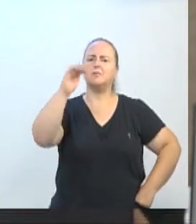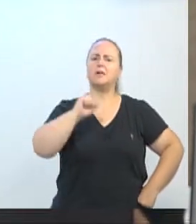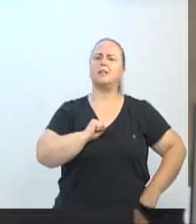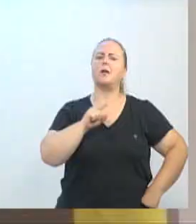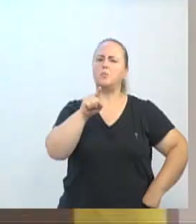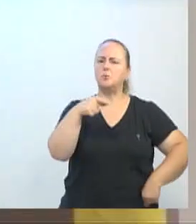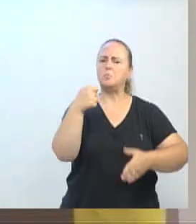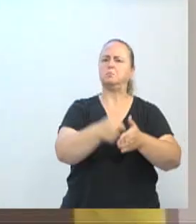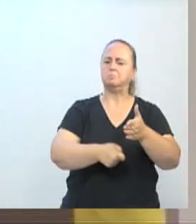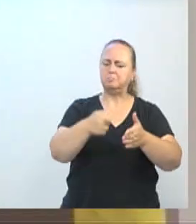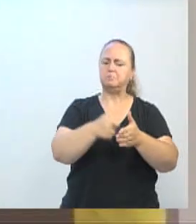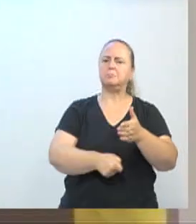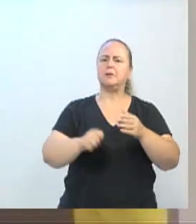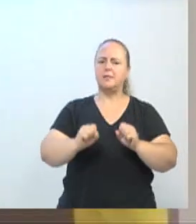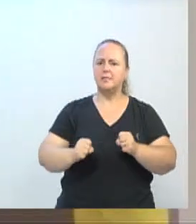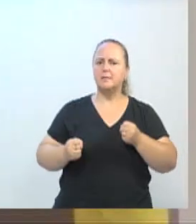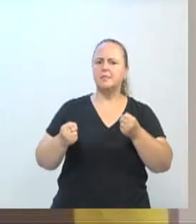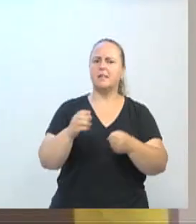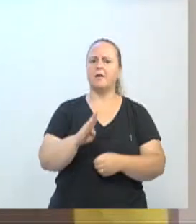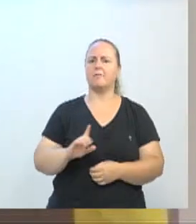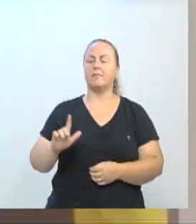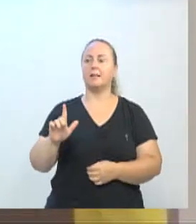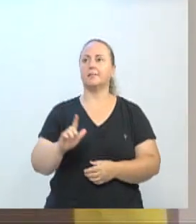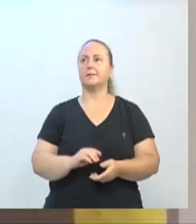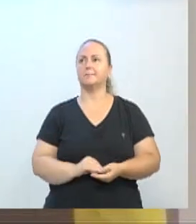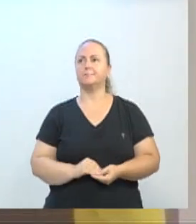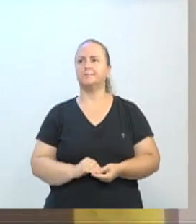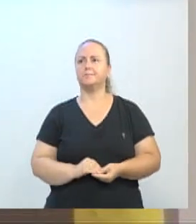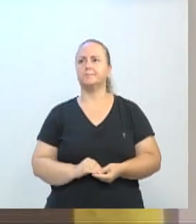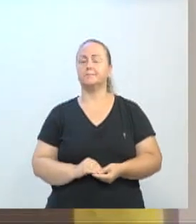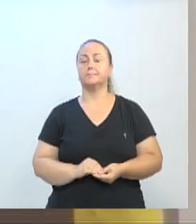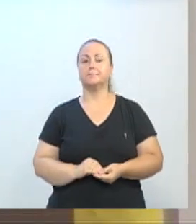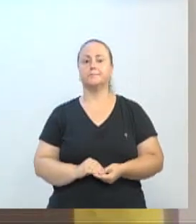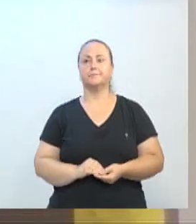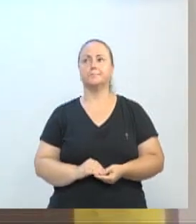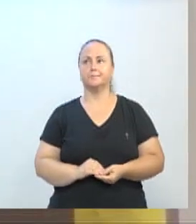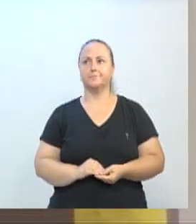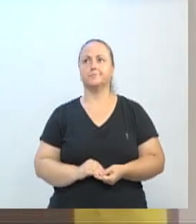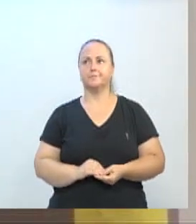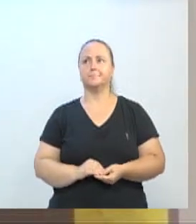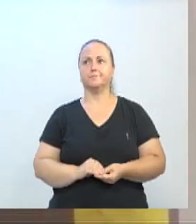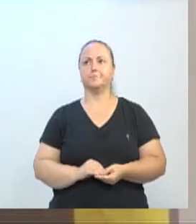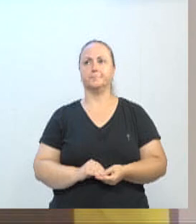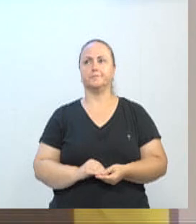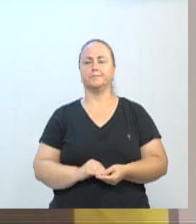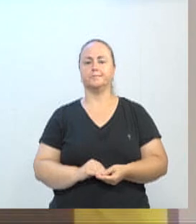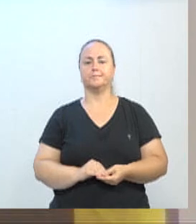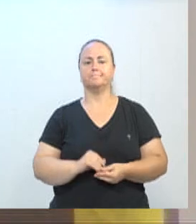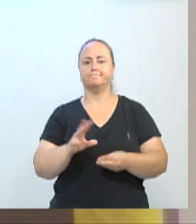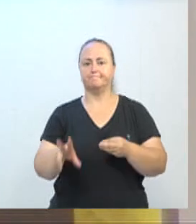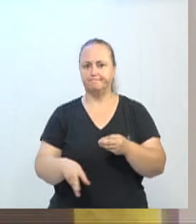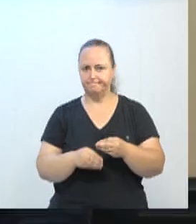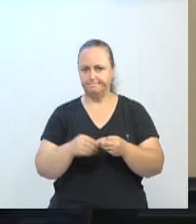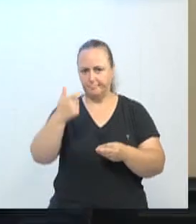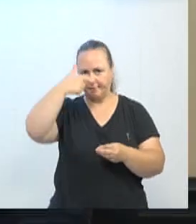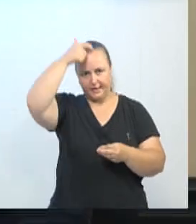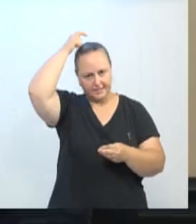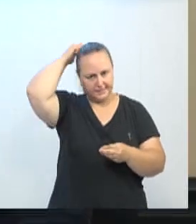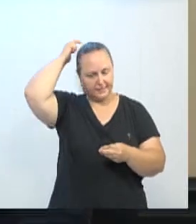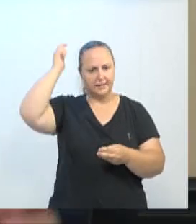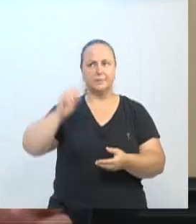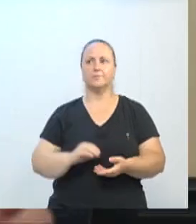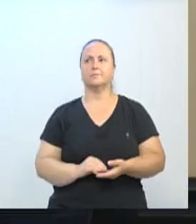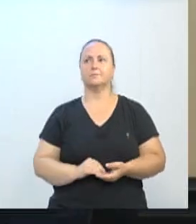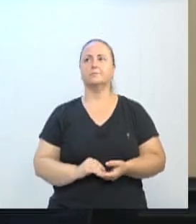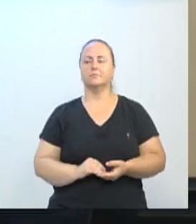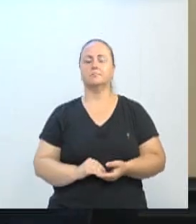brigar pela gente. Se for possível, presidente, conselho da parte ao vereador Adriano. Eu